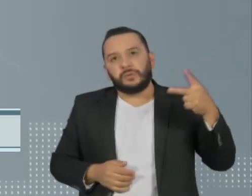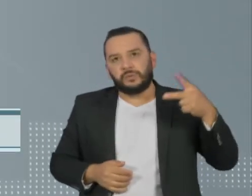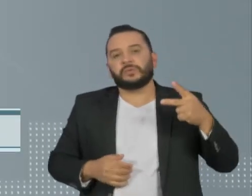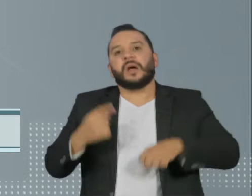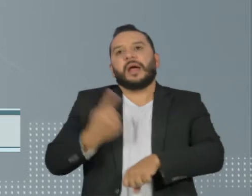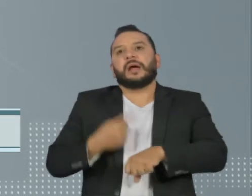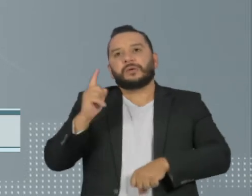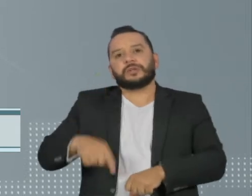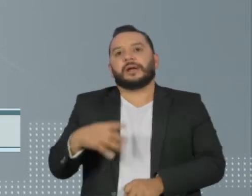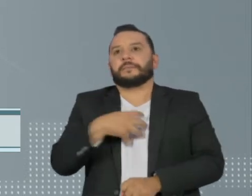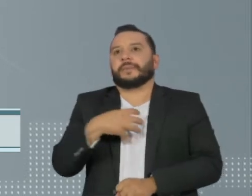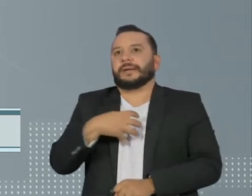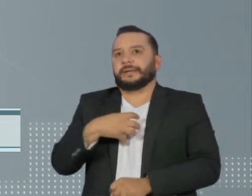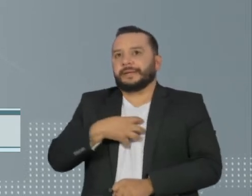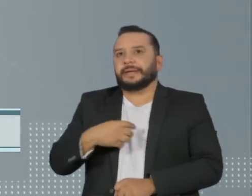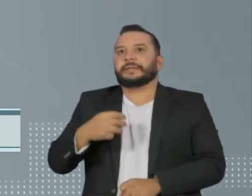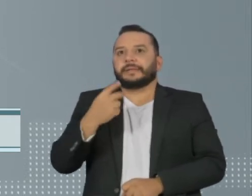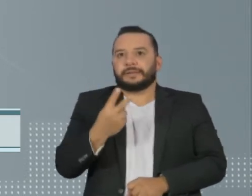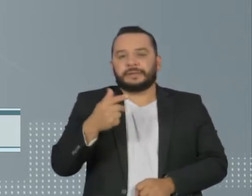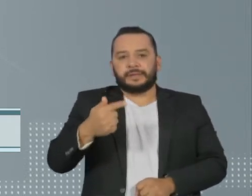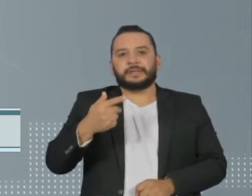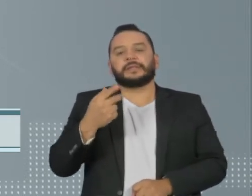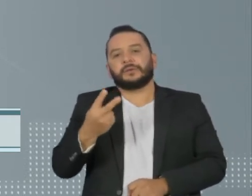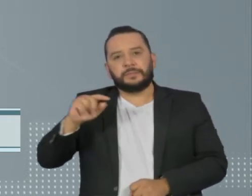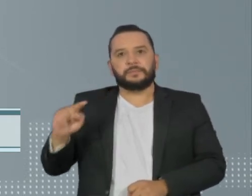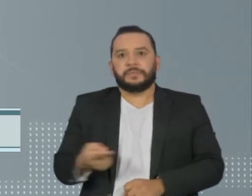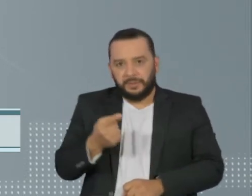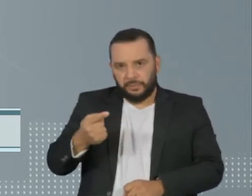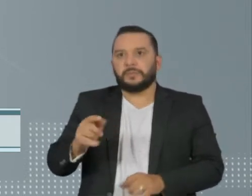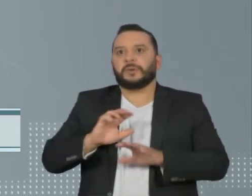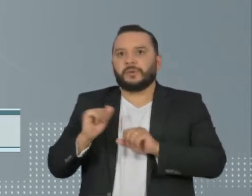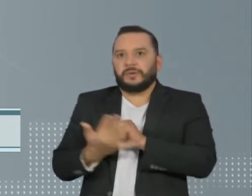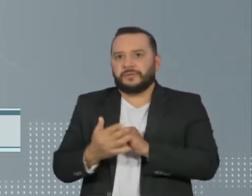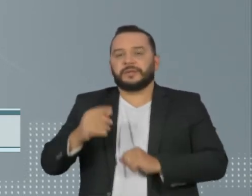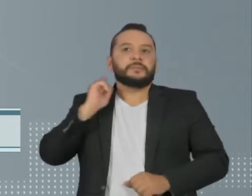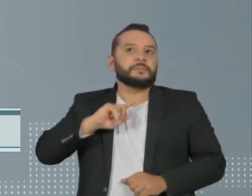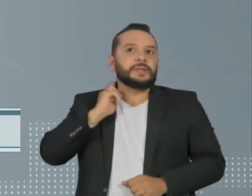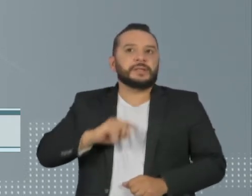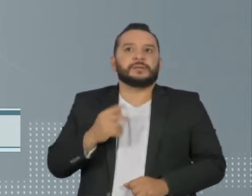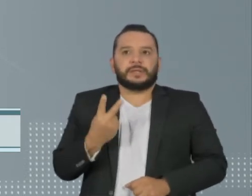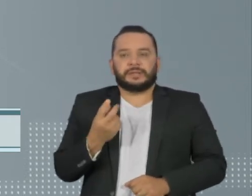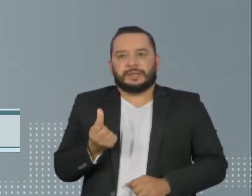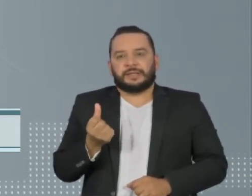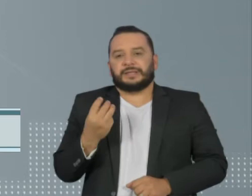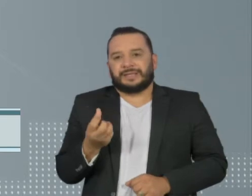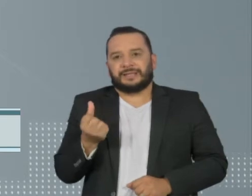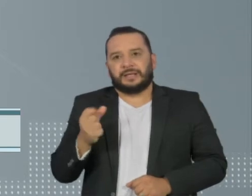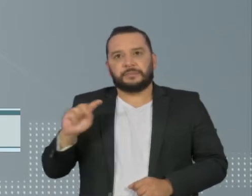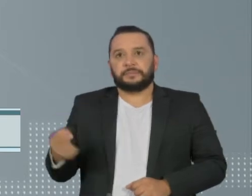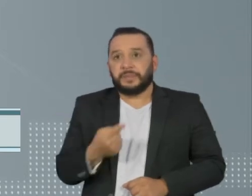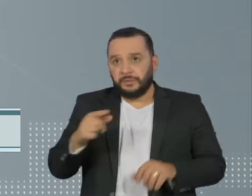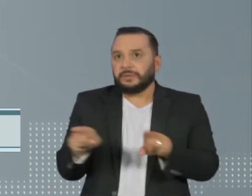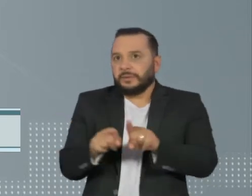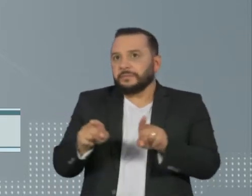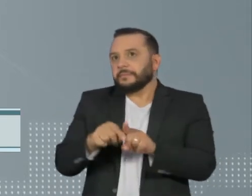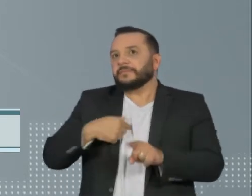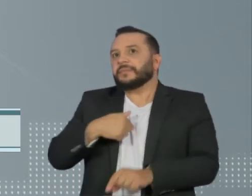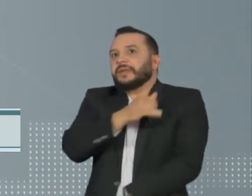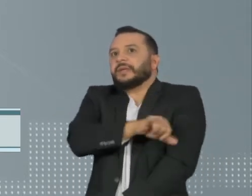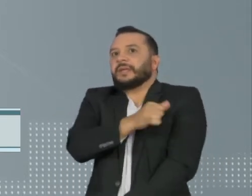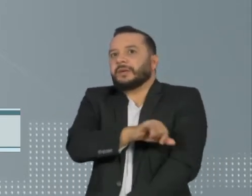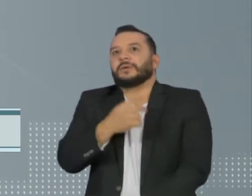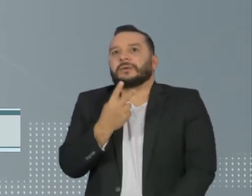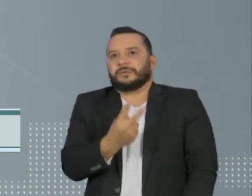país é a Bahia, com 272.000. Minas Gerais tem 236.000. O Rio de Janeiro mantém cerca de 3.000